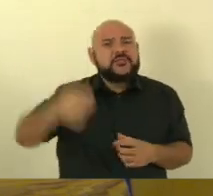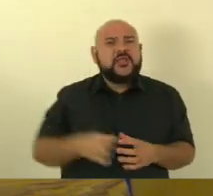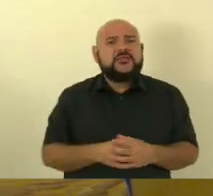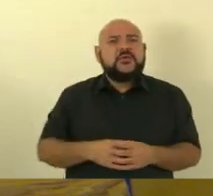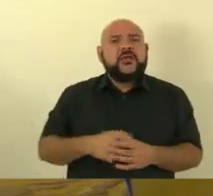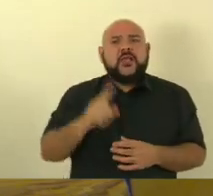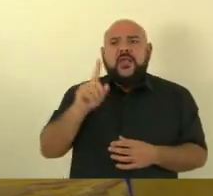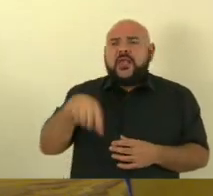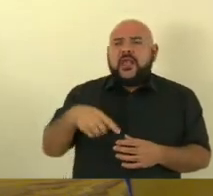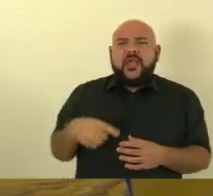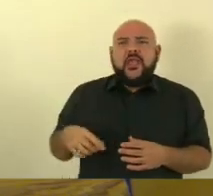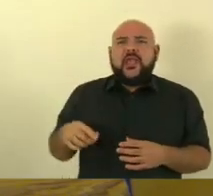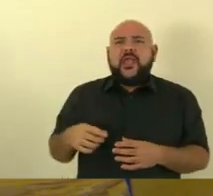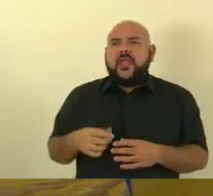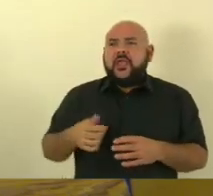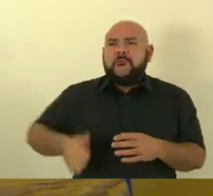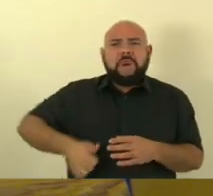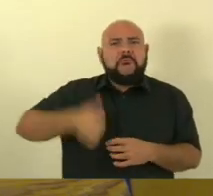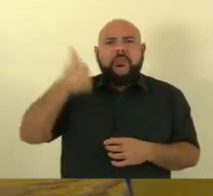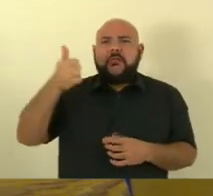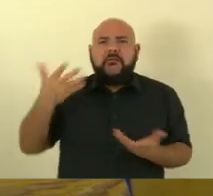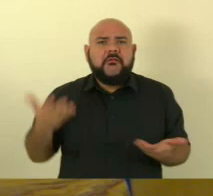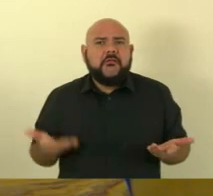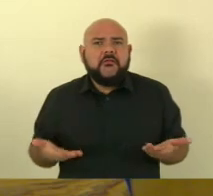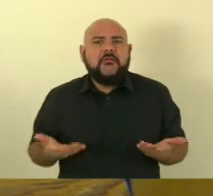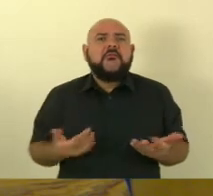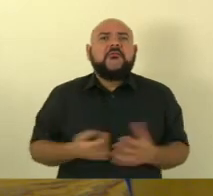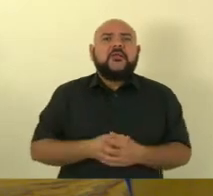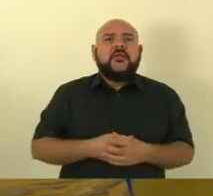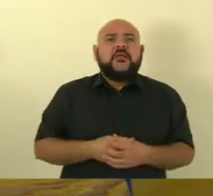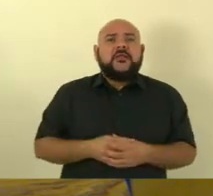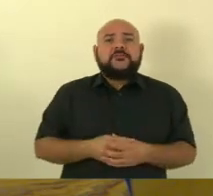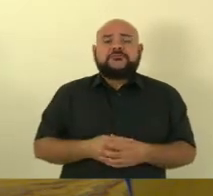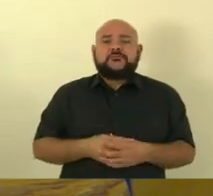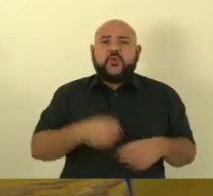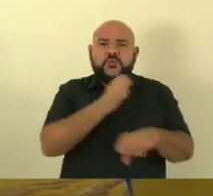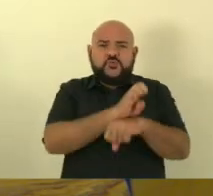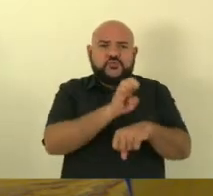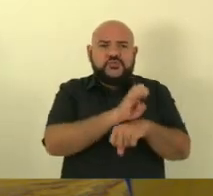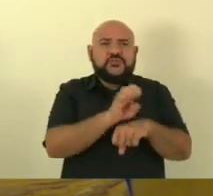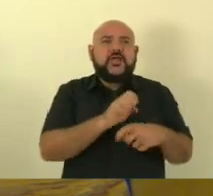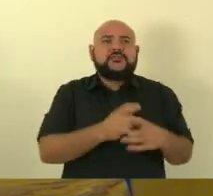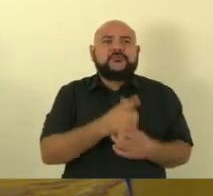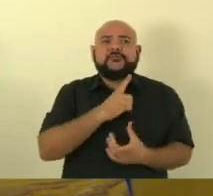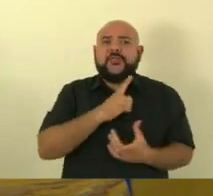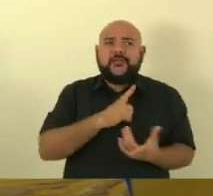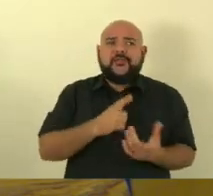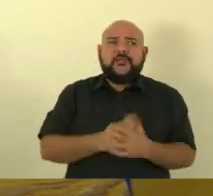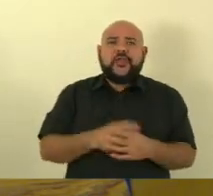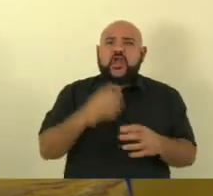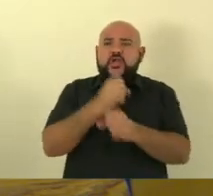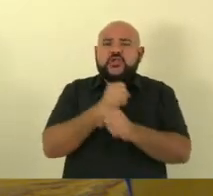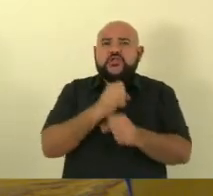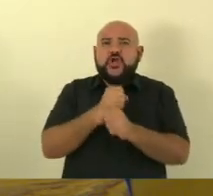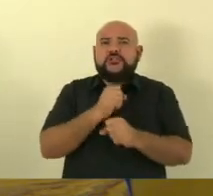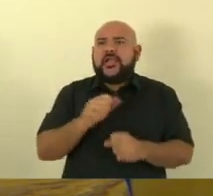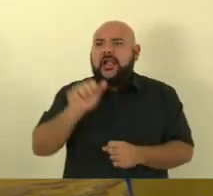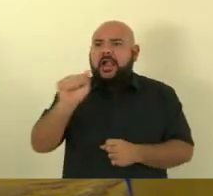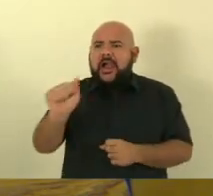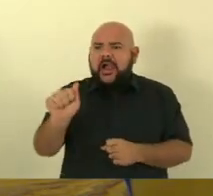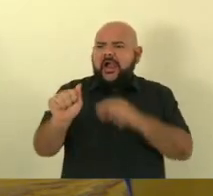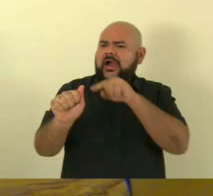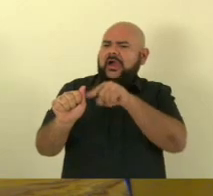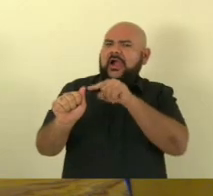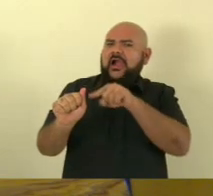que o espírito santo é o estado com a nota A de endividamento e o que isso significa caro